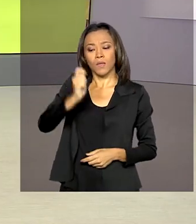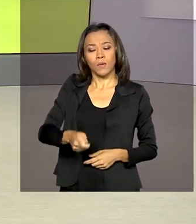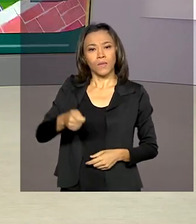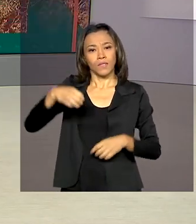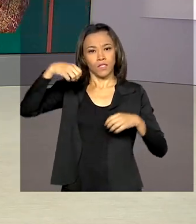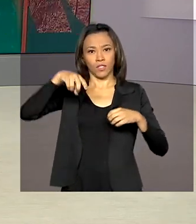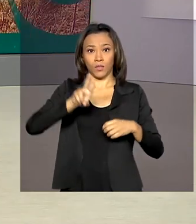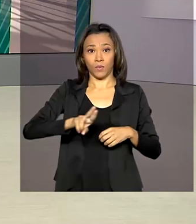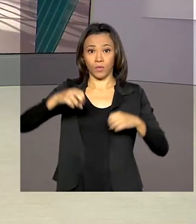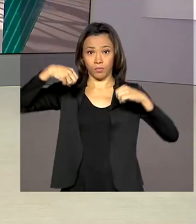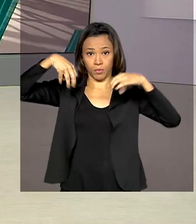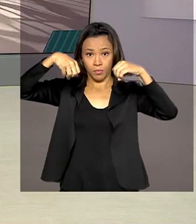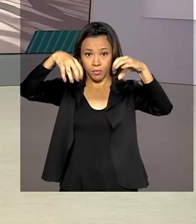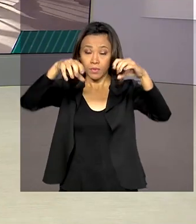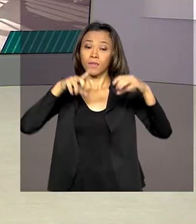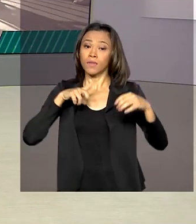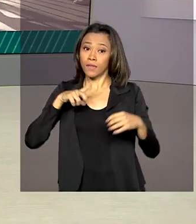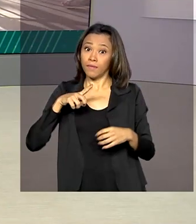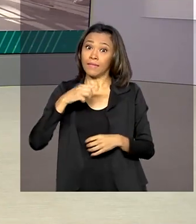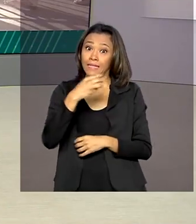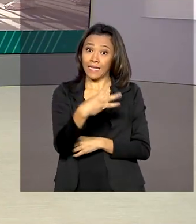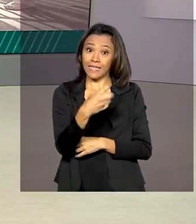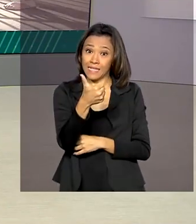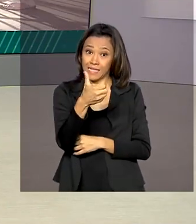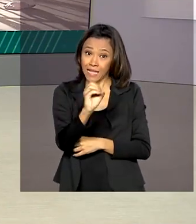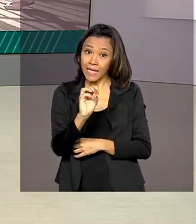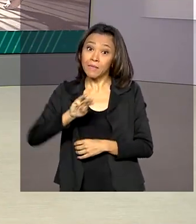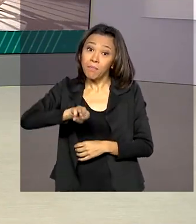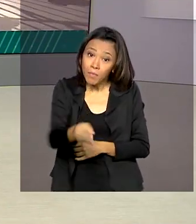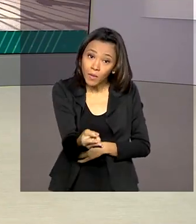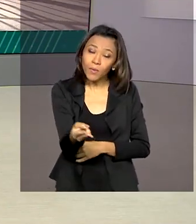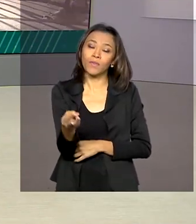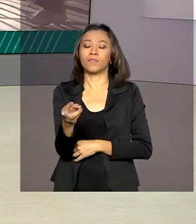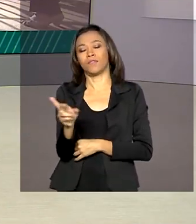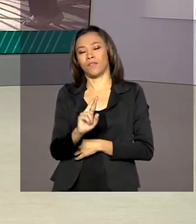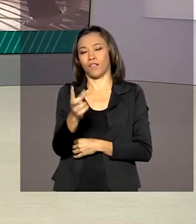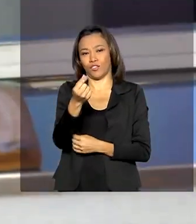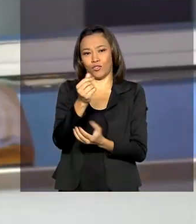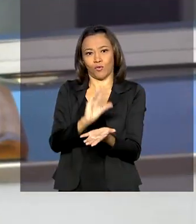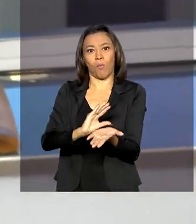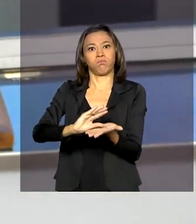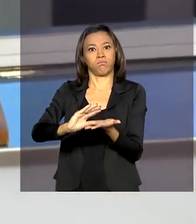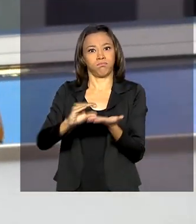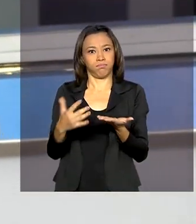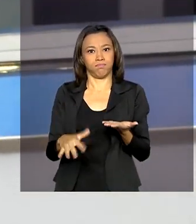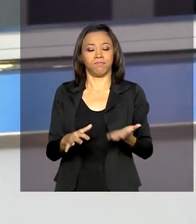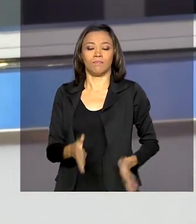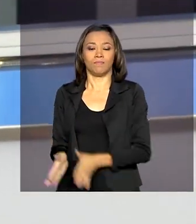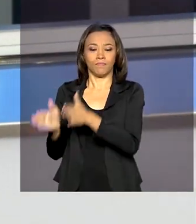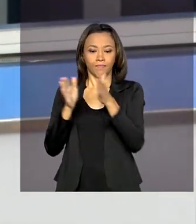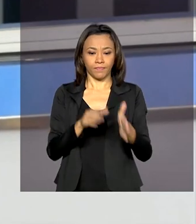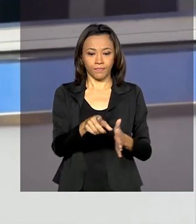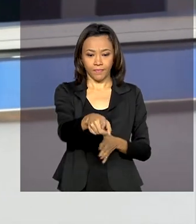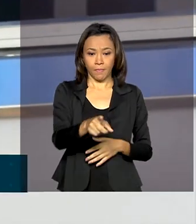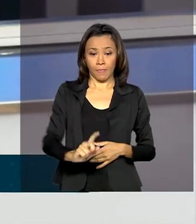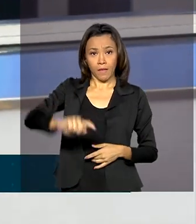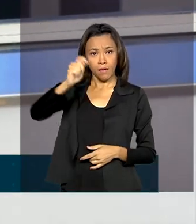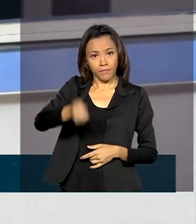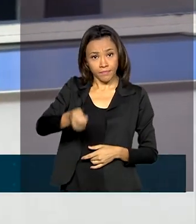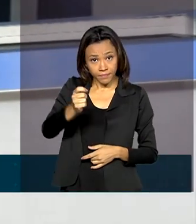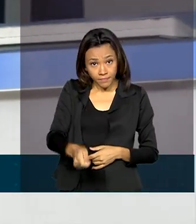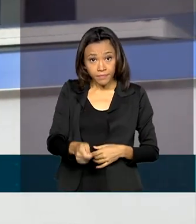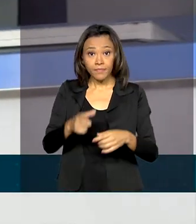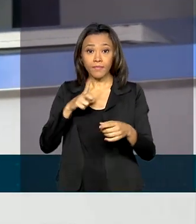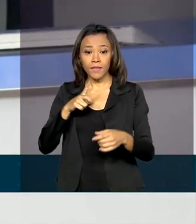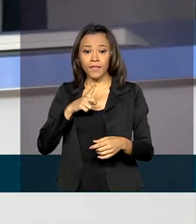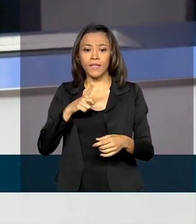asseguraram 310 milhões de reais em investimentos. A concessão prevê a modernização